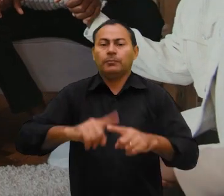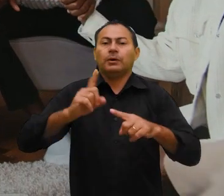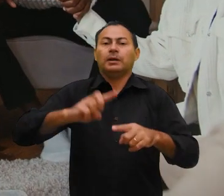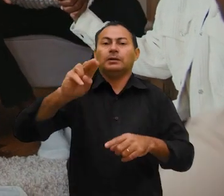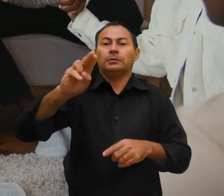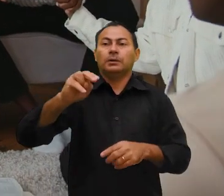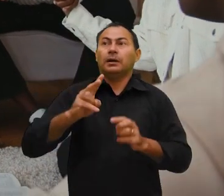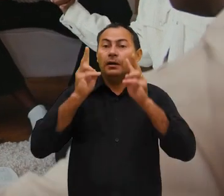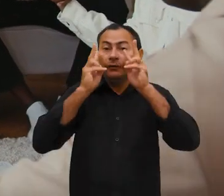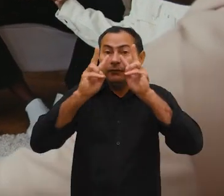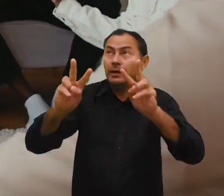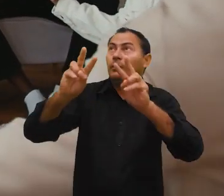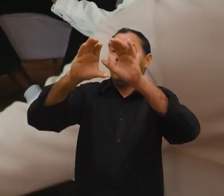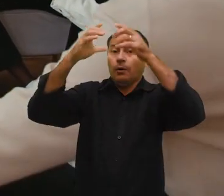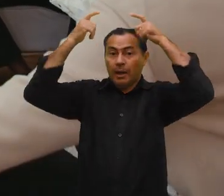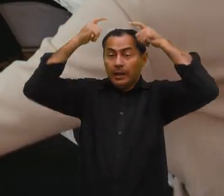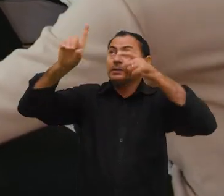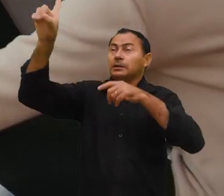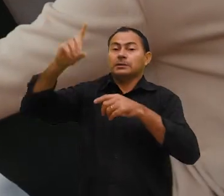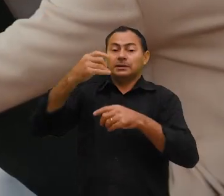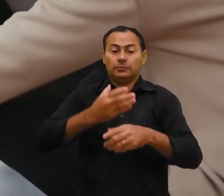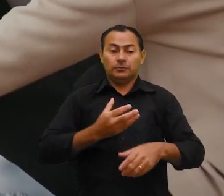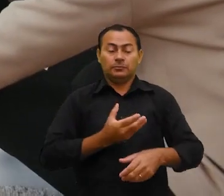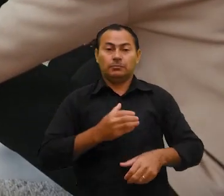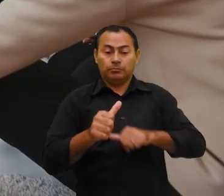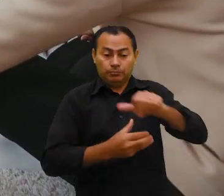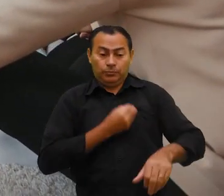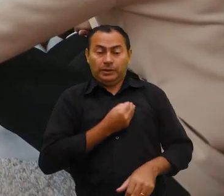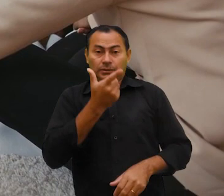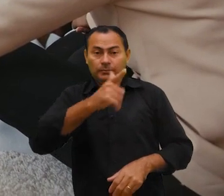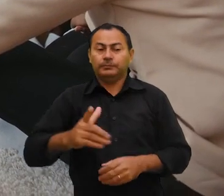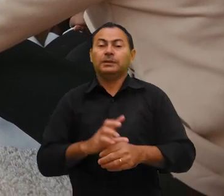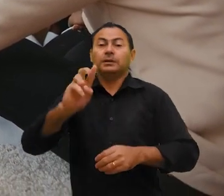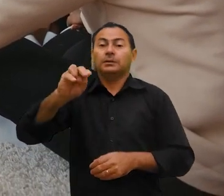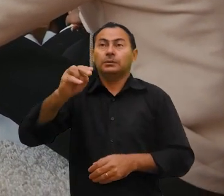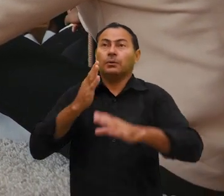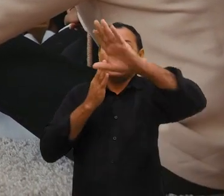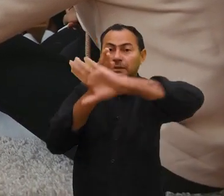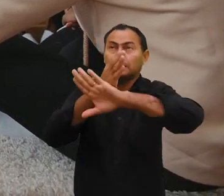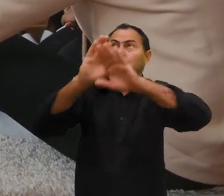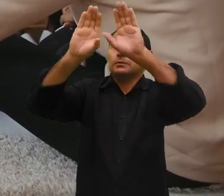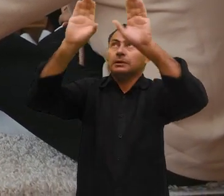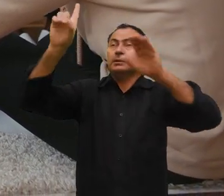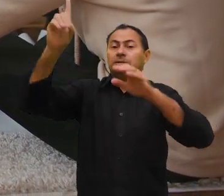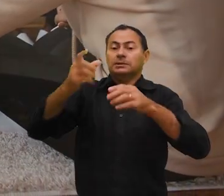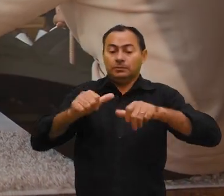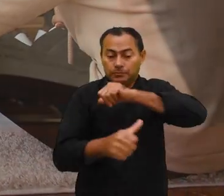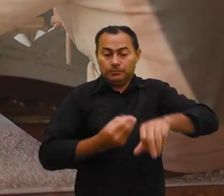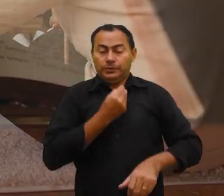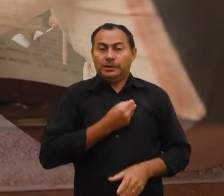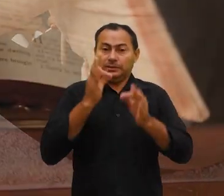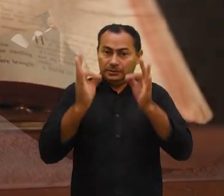porque jamais verá o reino de Deus se não nascer de novo. Você jamais entrará no reino de Deus se não nascer de novo.